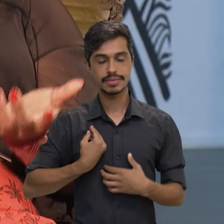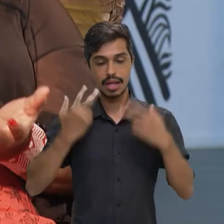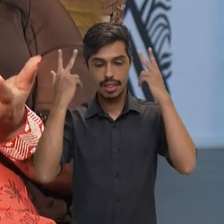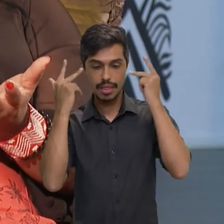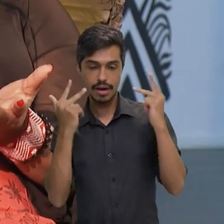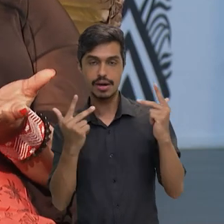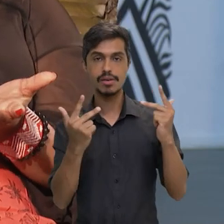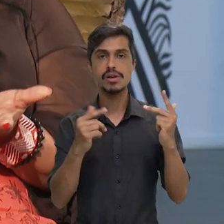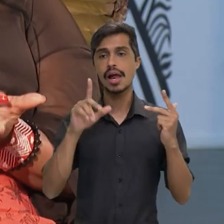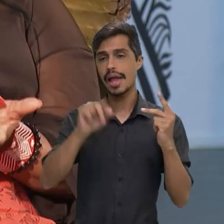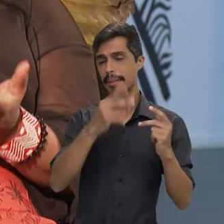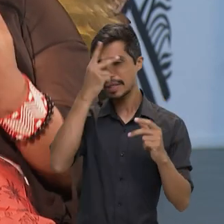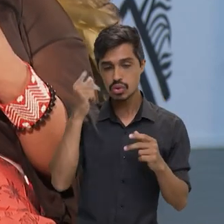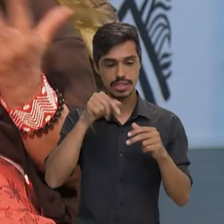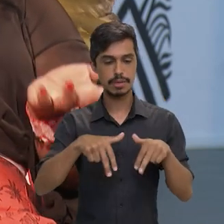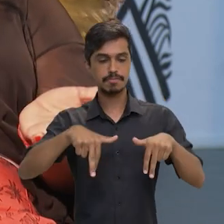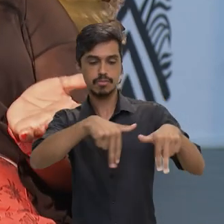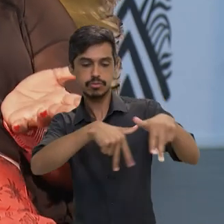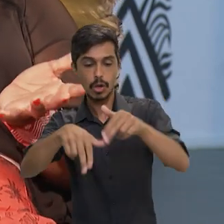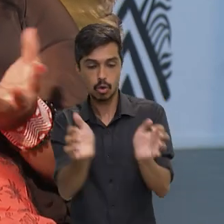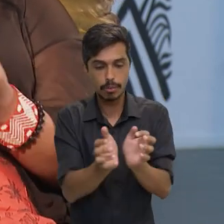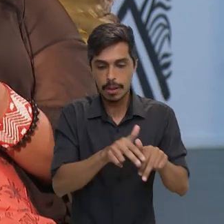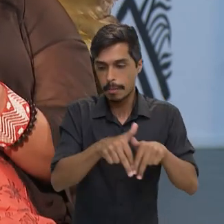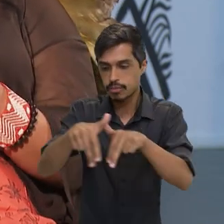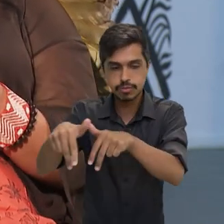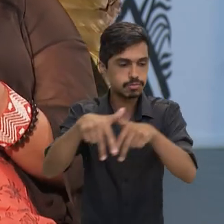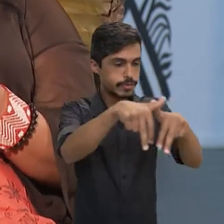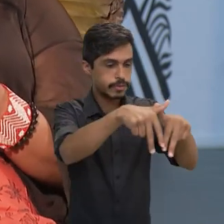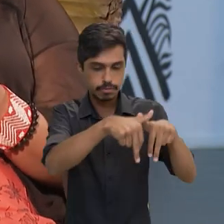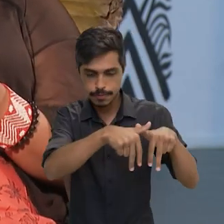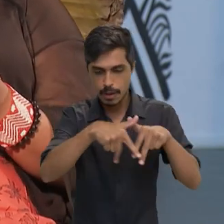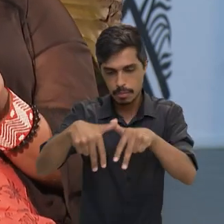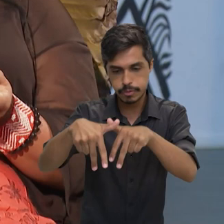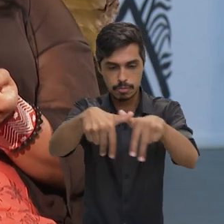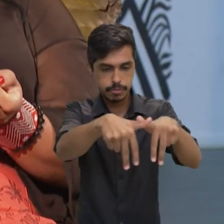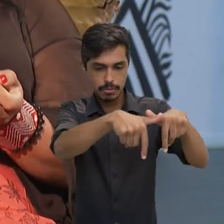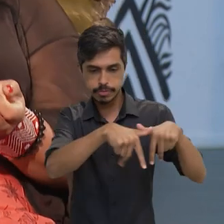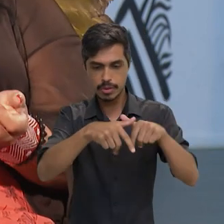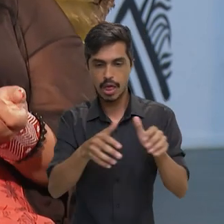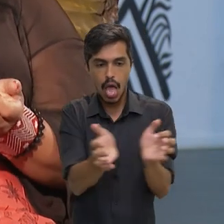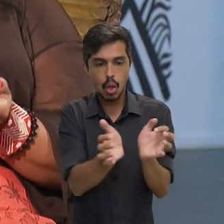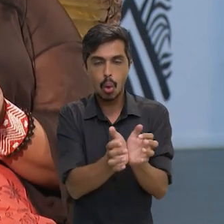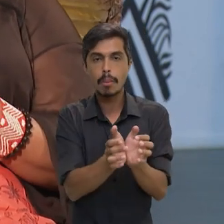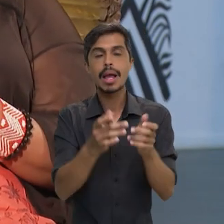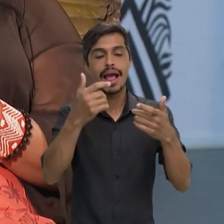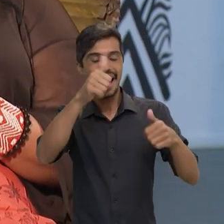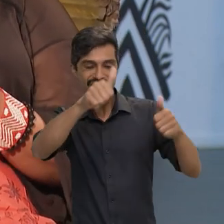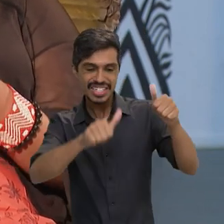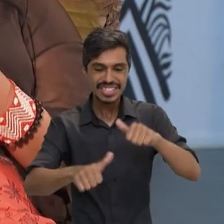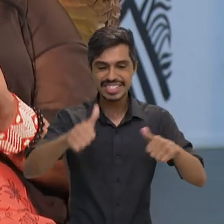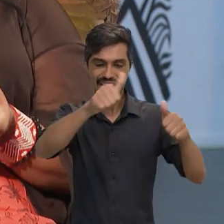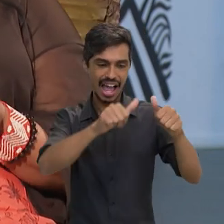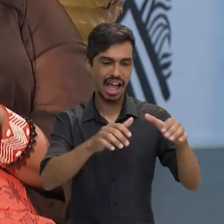natural, são nômades, vão de um lado para o outro. Então, você tem que considerar essa área, Esse espaço